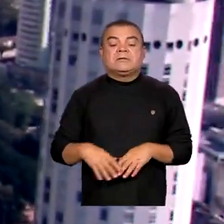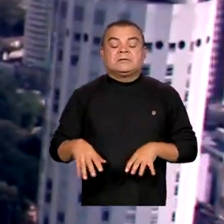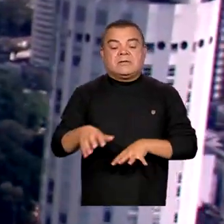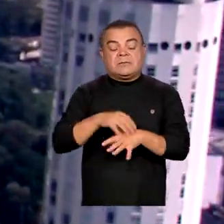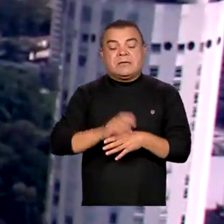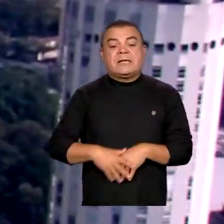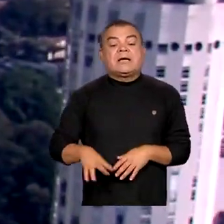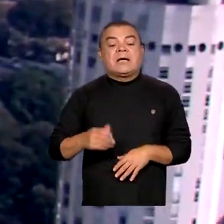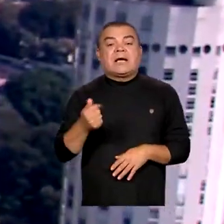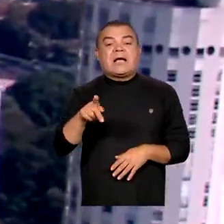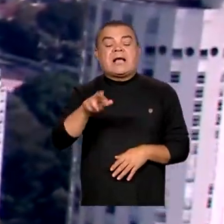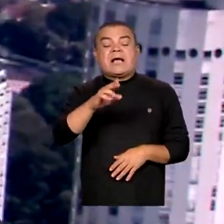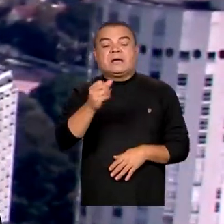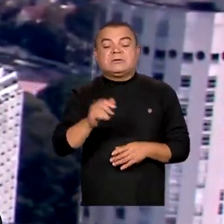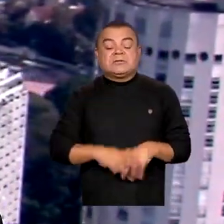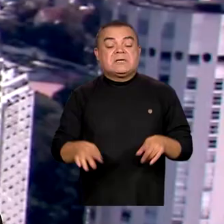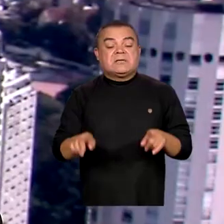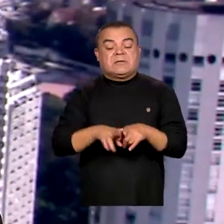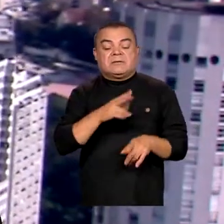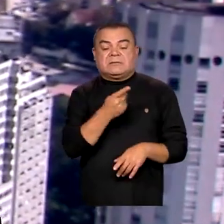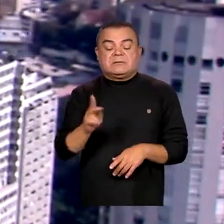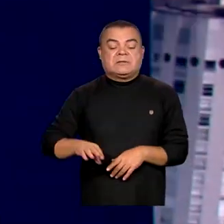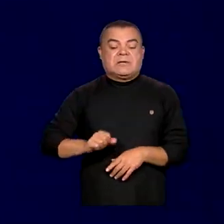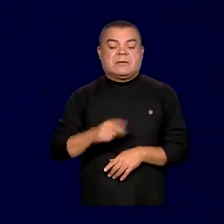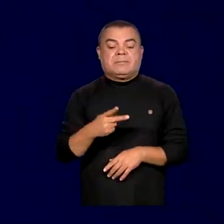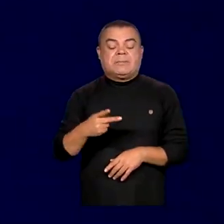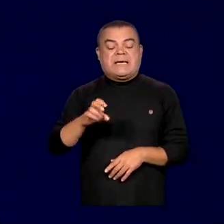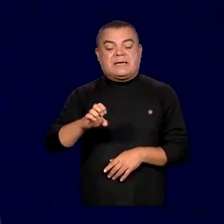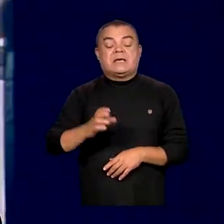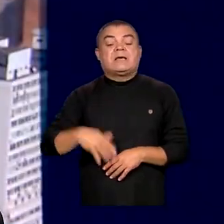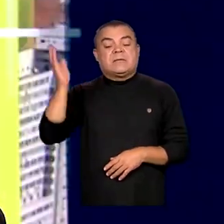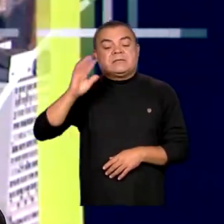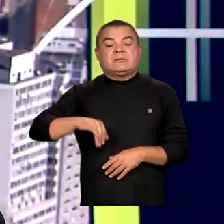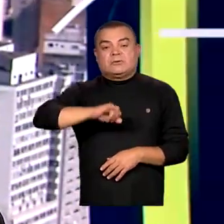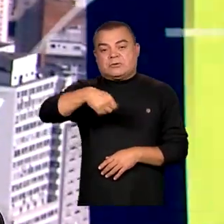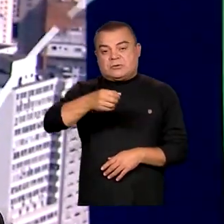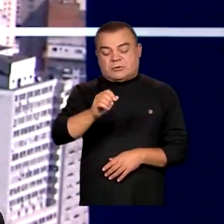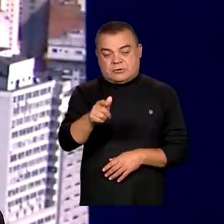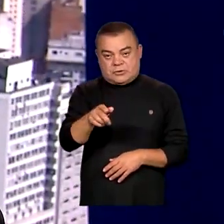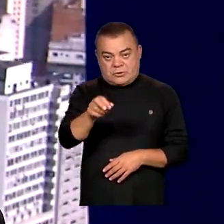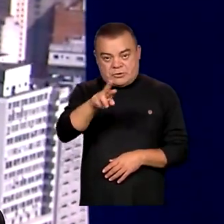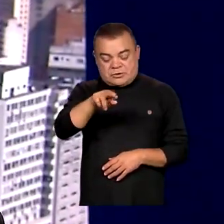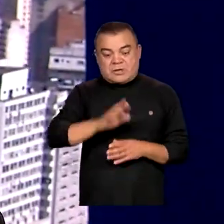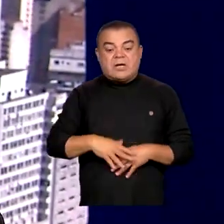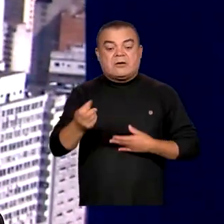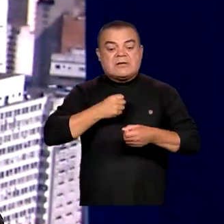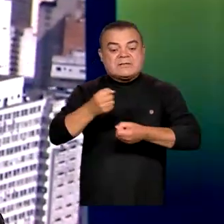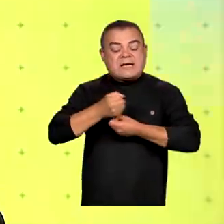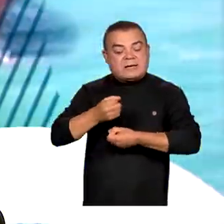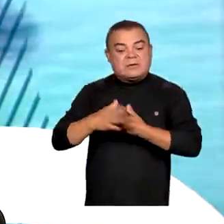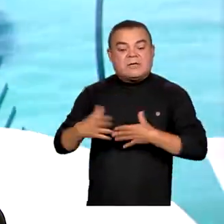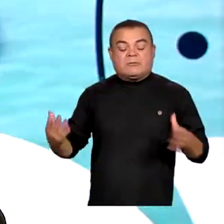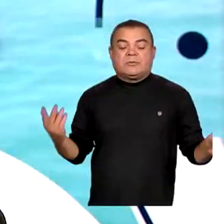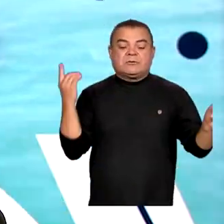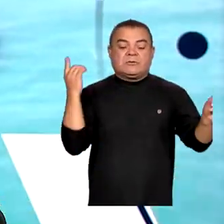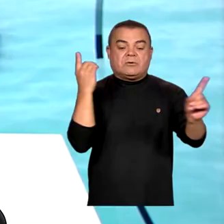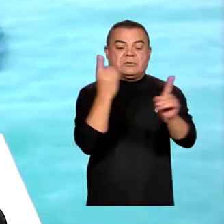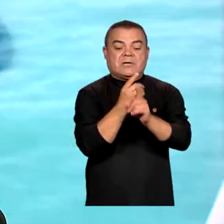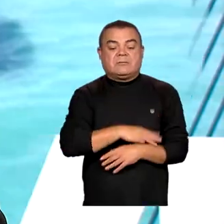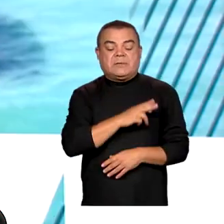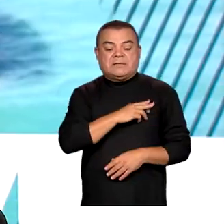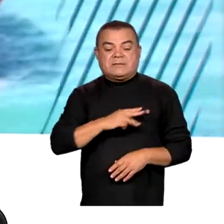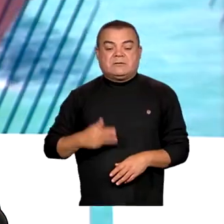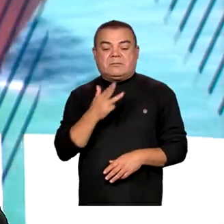Fávaro, e do presidente da Apex Brasil, Jorge Viana. Eles conversaram com a imprensa após se encontrarem com o presidente Lula